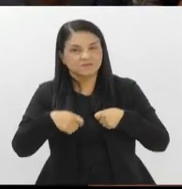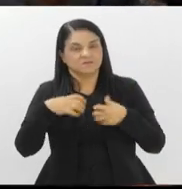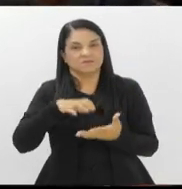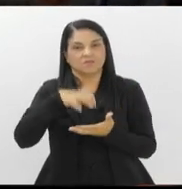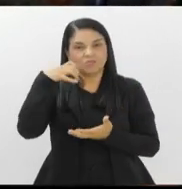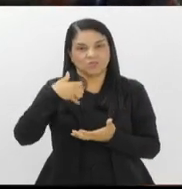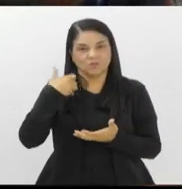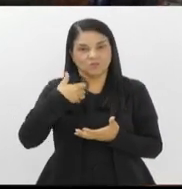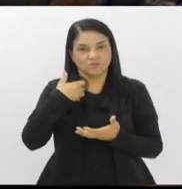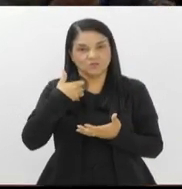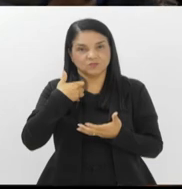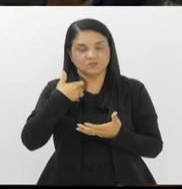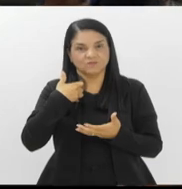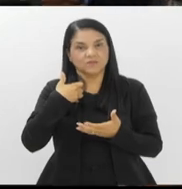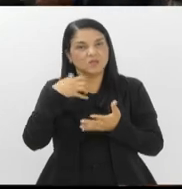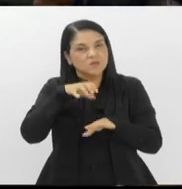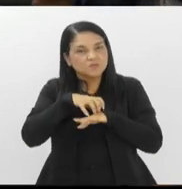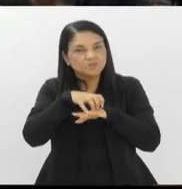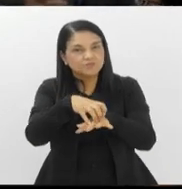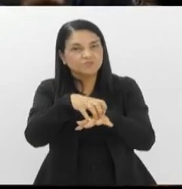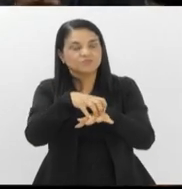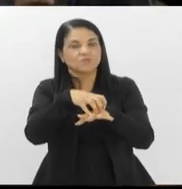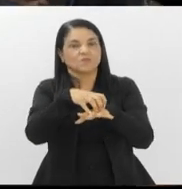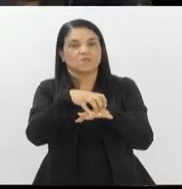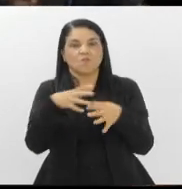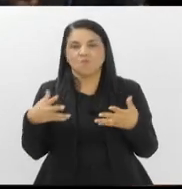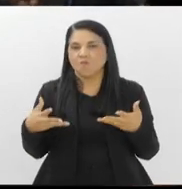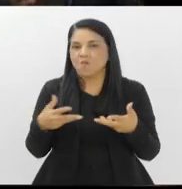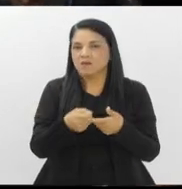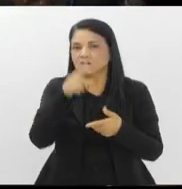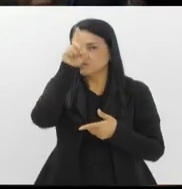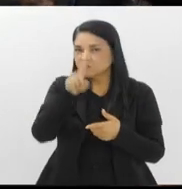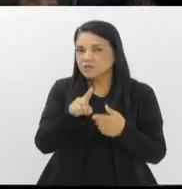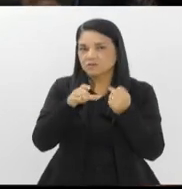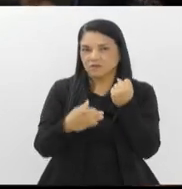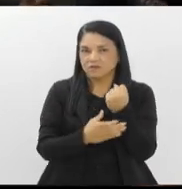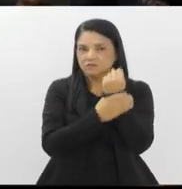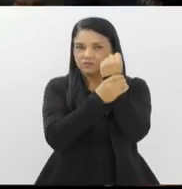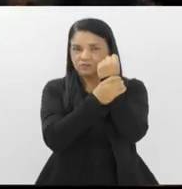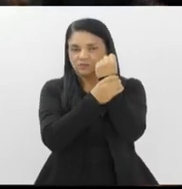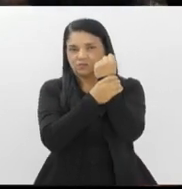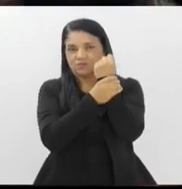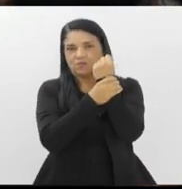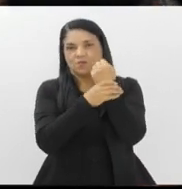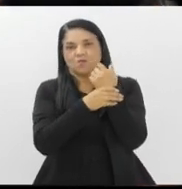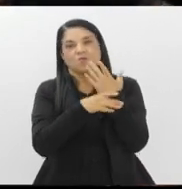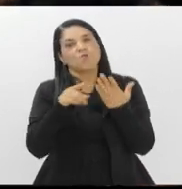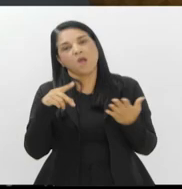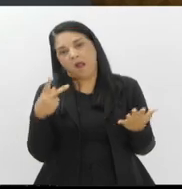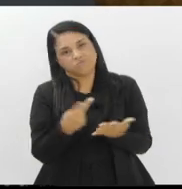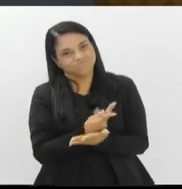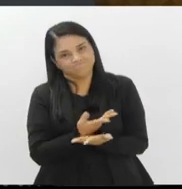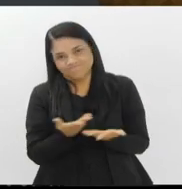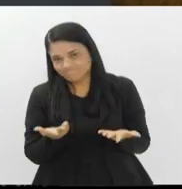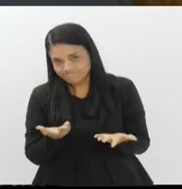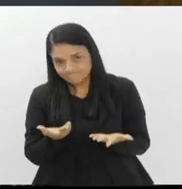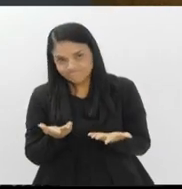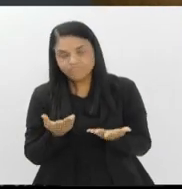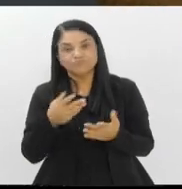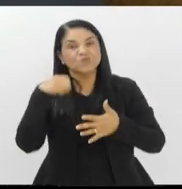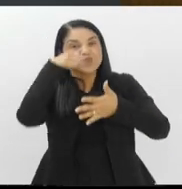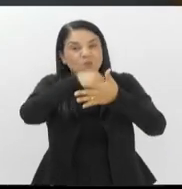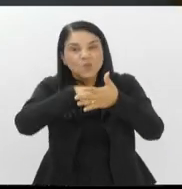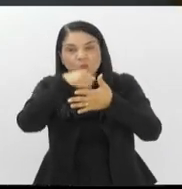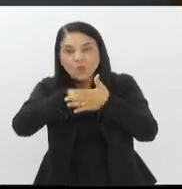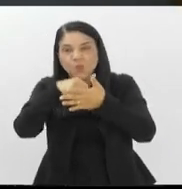andar no transporte público de qualidade com todos os seus direitos garantidos. O que não está acontecendo, infelizmente. A luta é